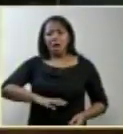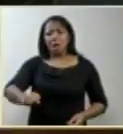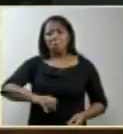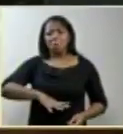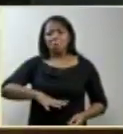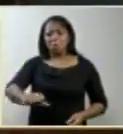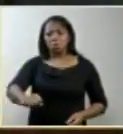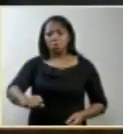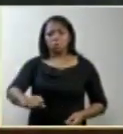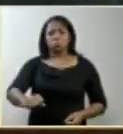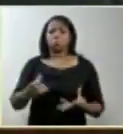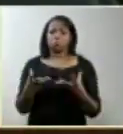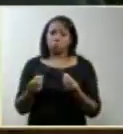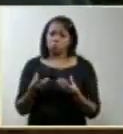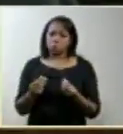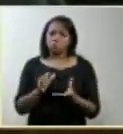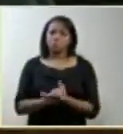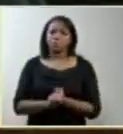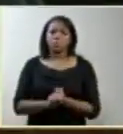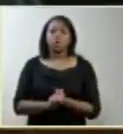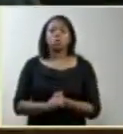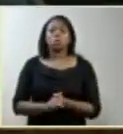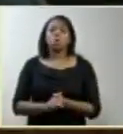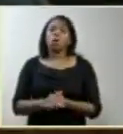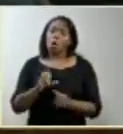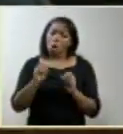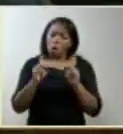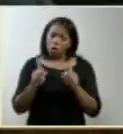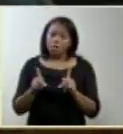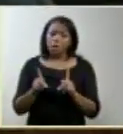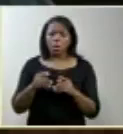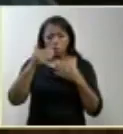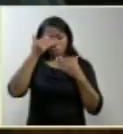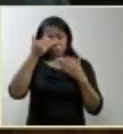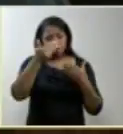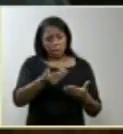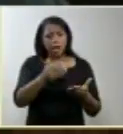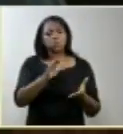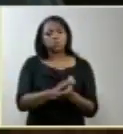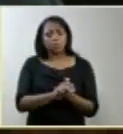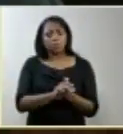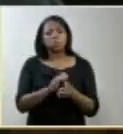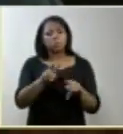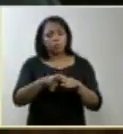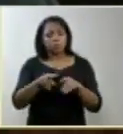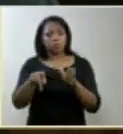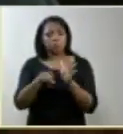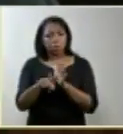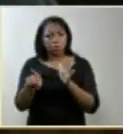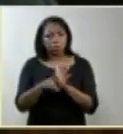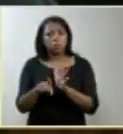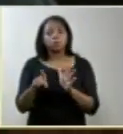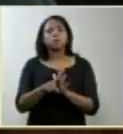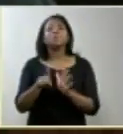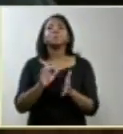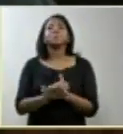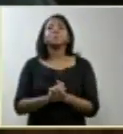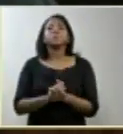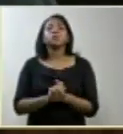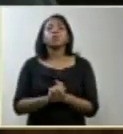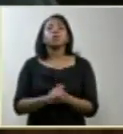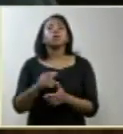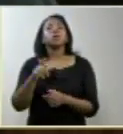Satisfeito a pergunta, obviamente, não diz respeito a hoje em